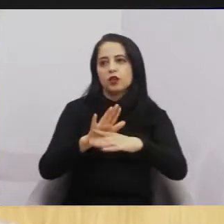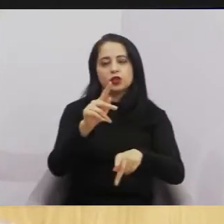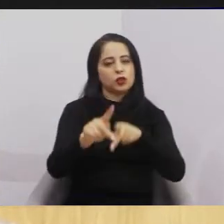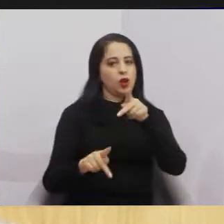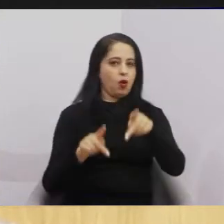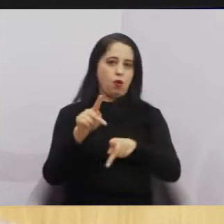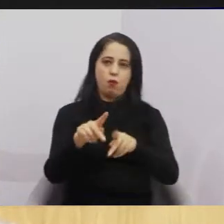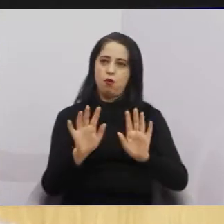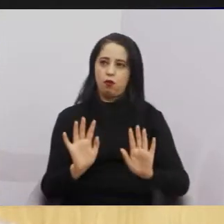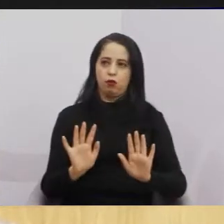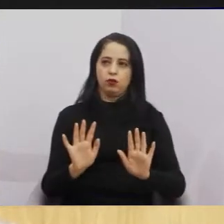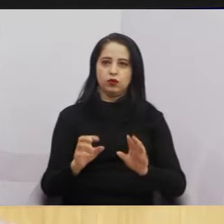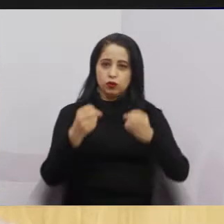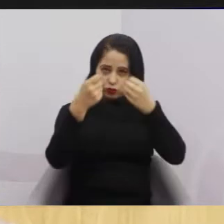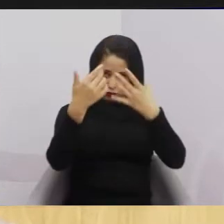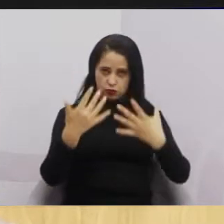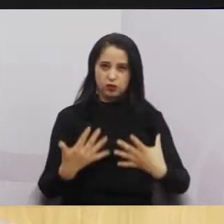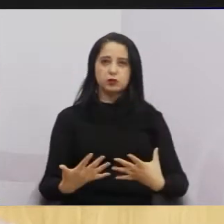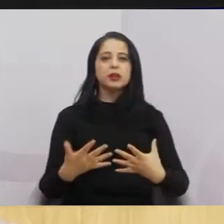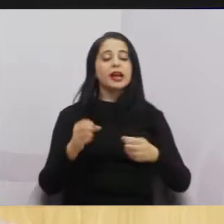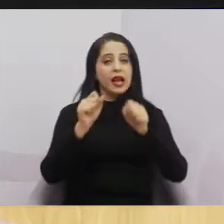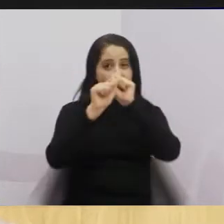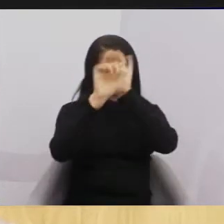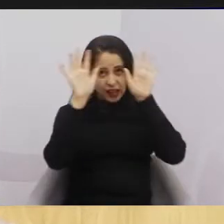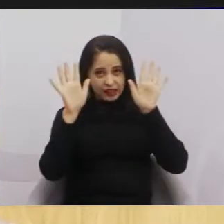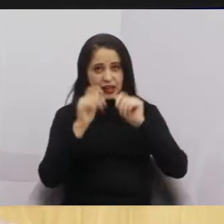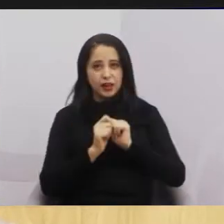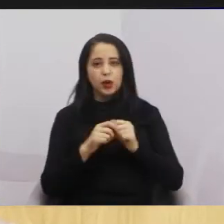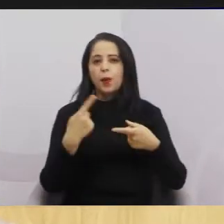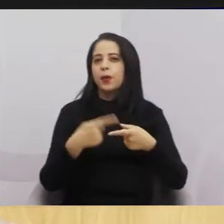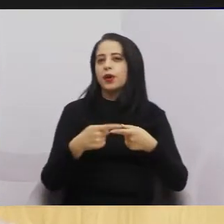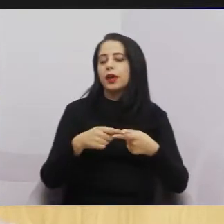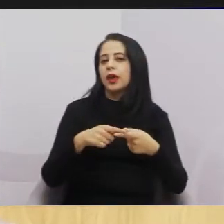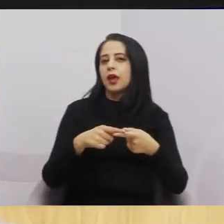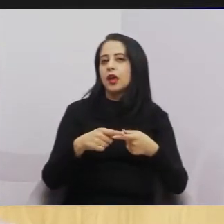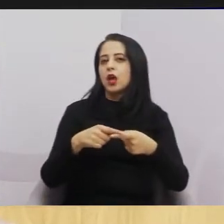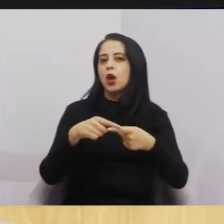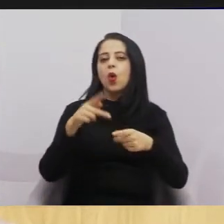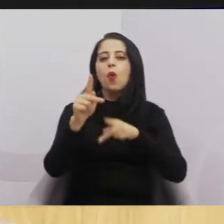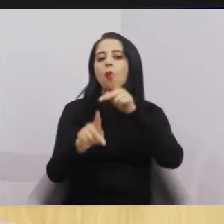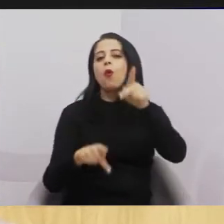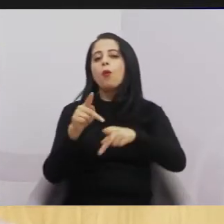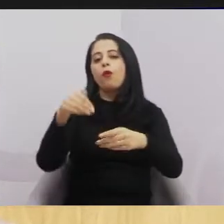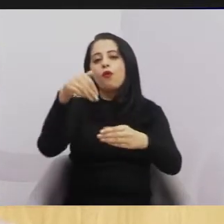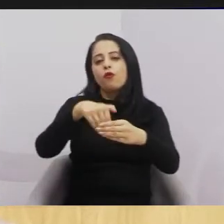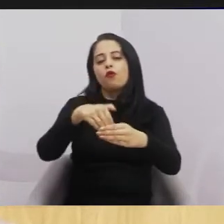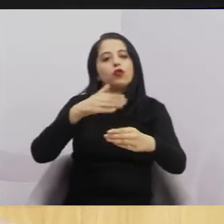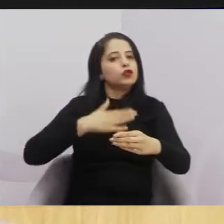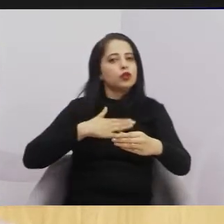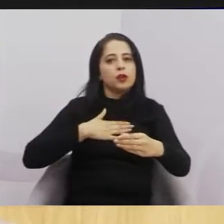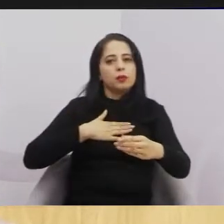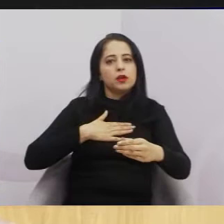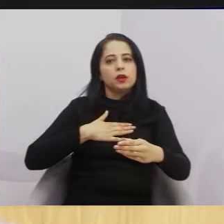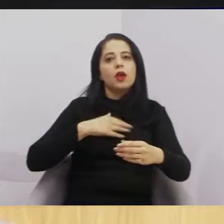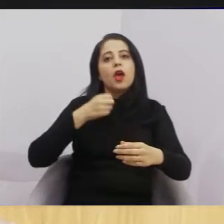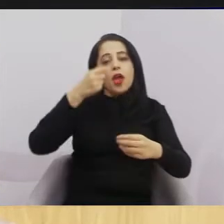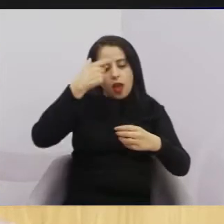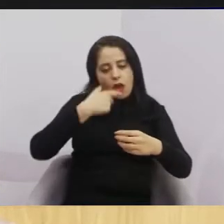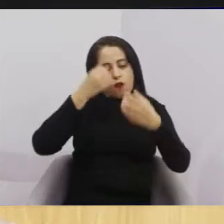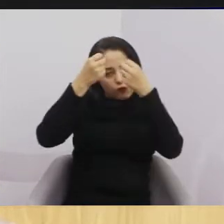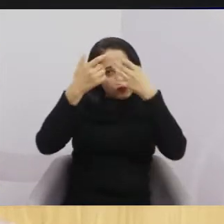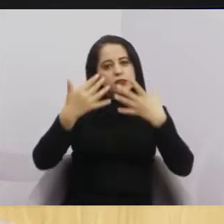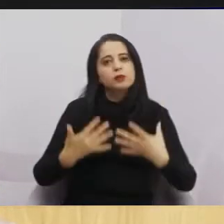Quero deixar aqui bem claro que a população que me elegeu não tem problema de horário. Não tem problema.